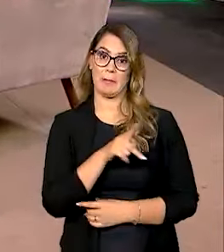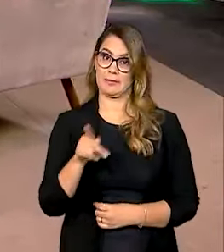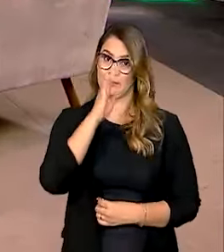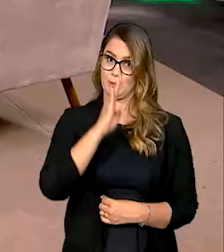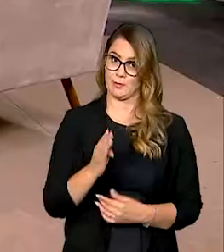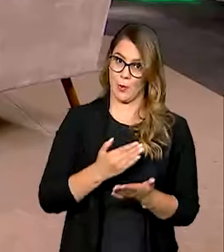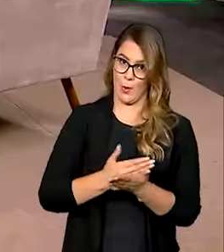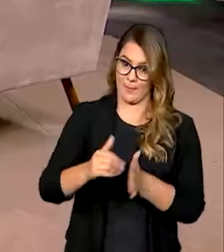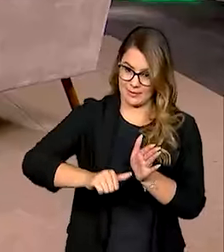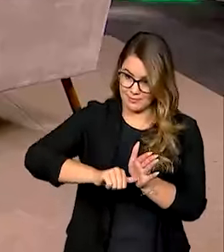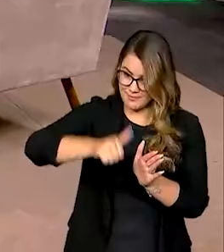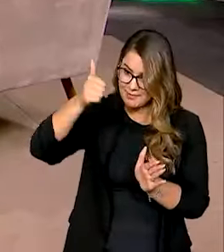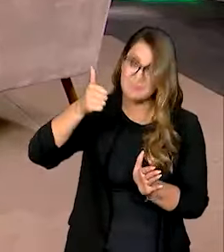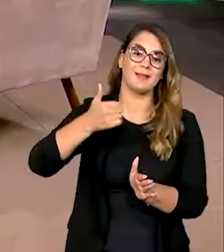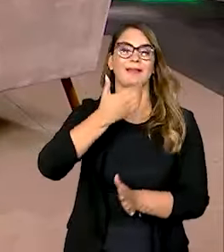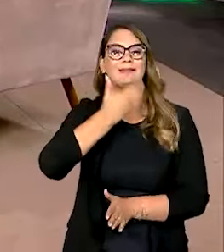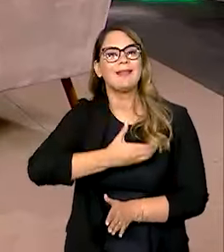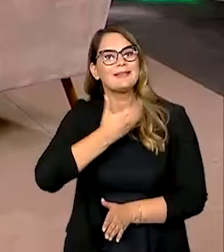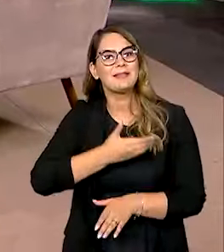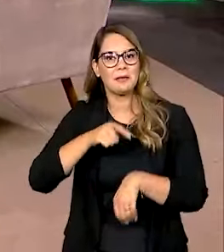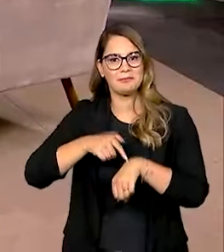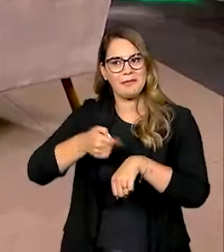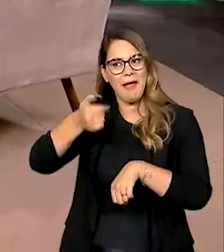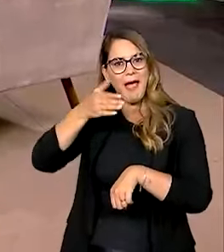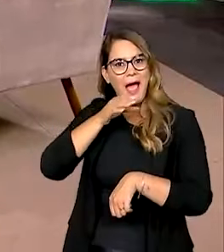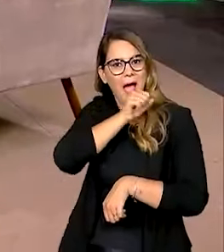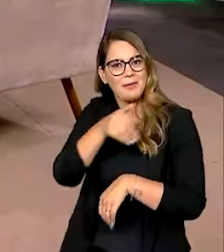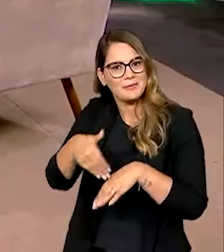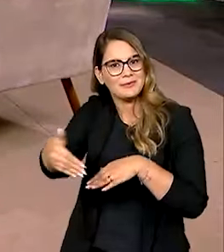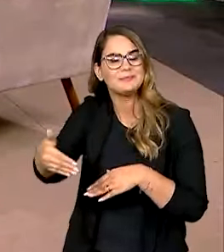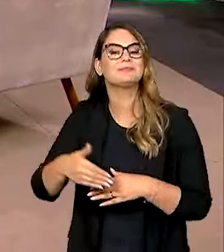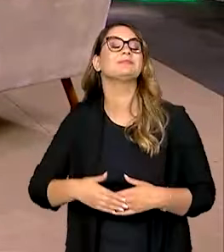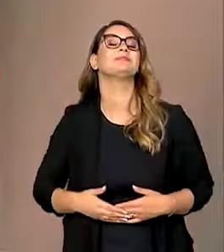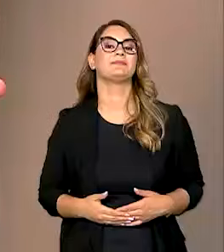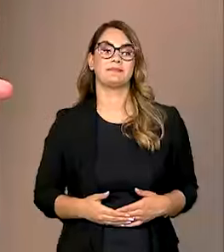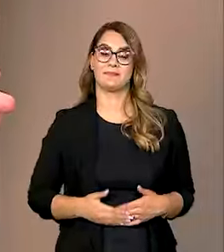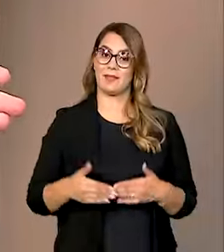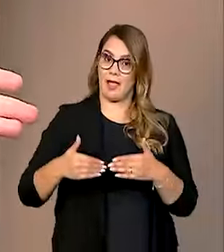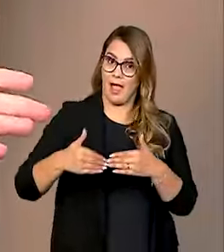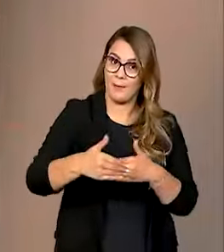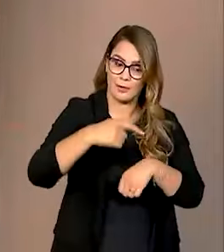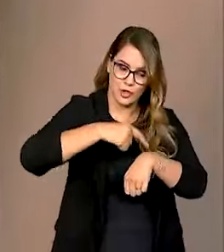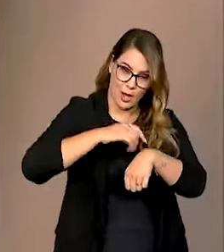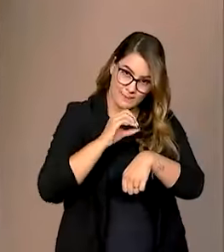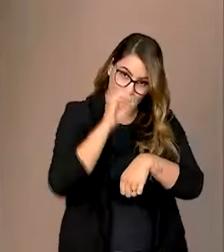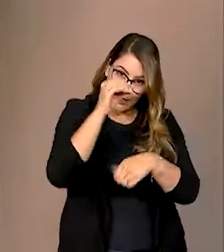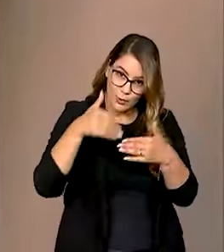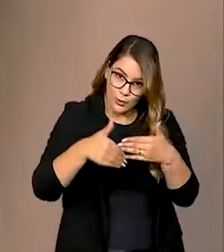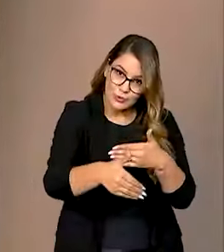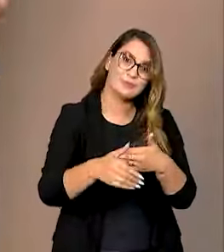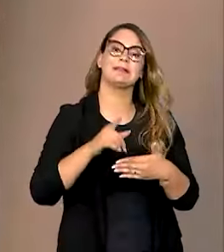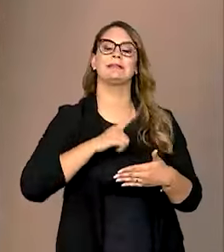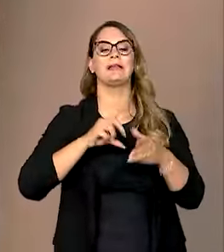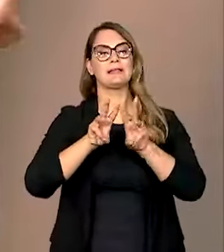inicia dia 1º de dezembro, ou seja, daqui a pouco, né, 1º de dezembro desse ano, a partir da meia-noite nós teremos já o